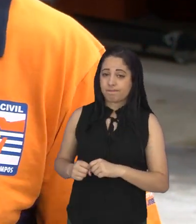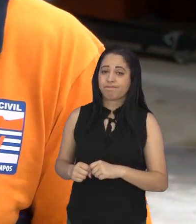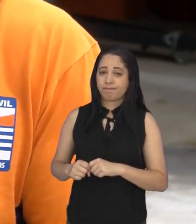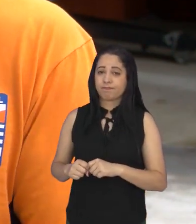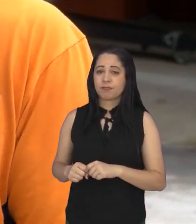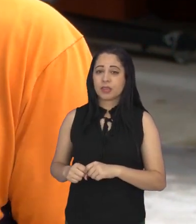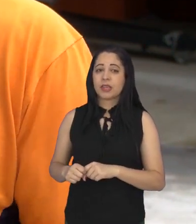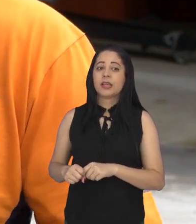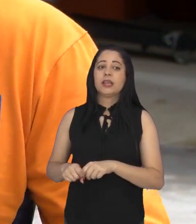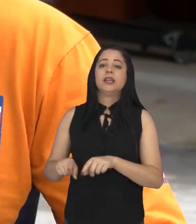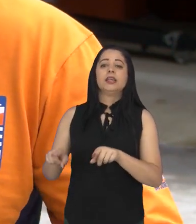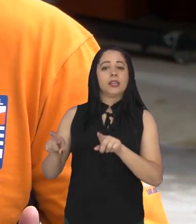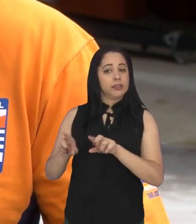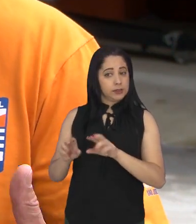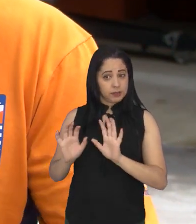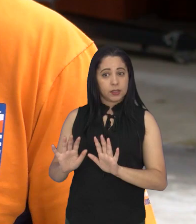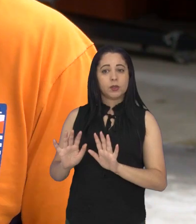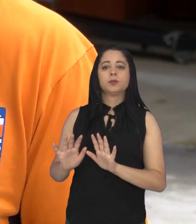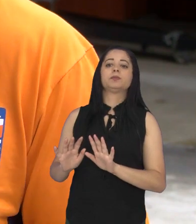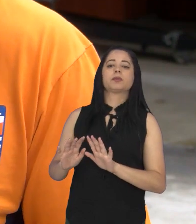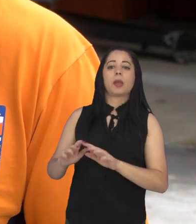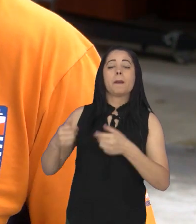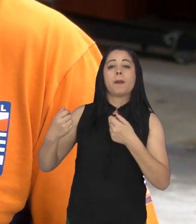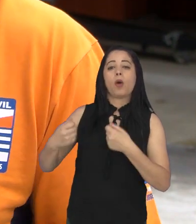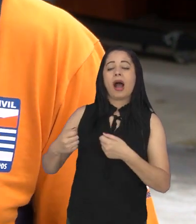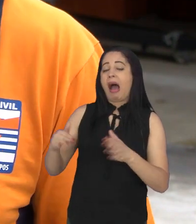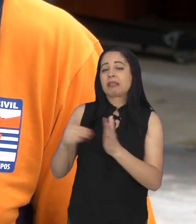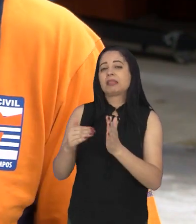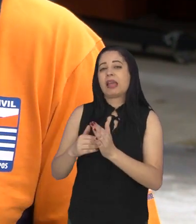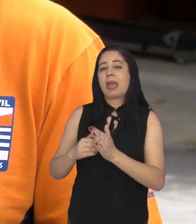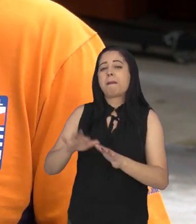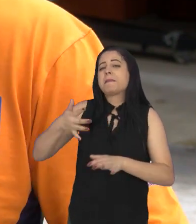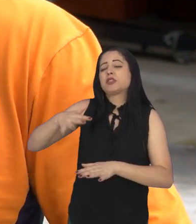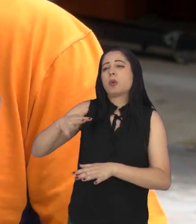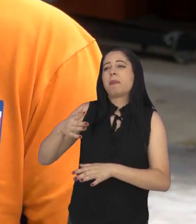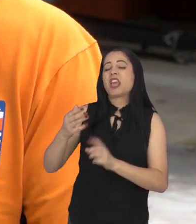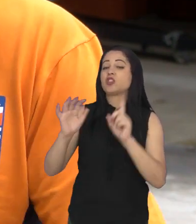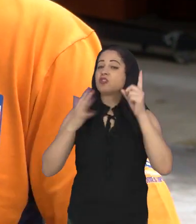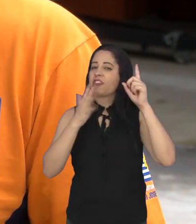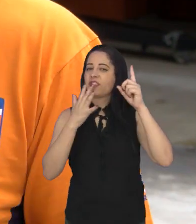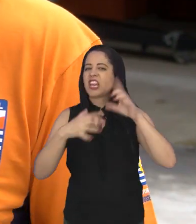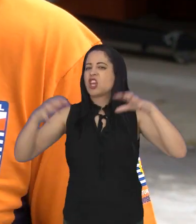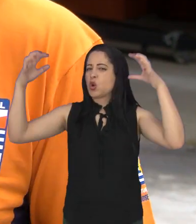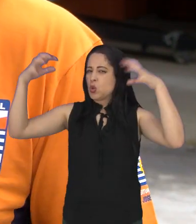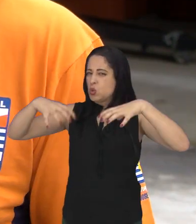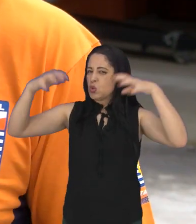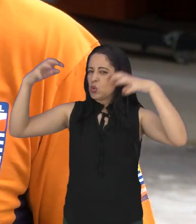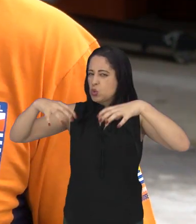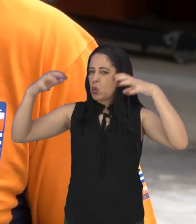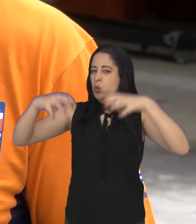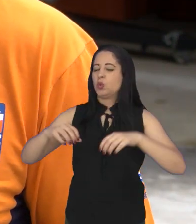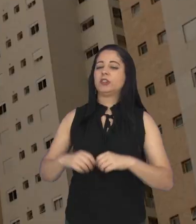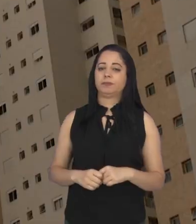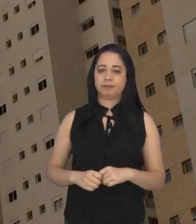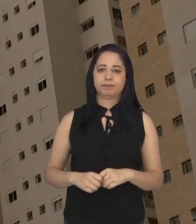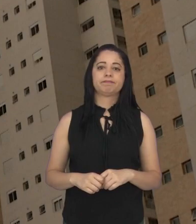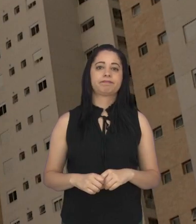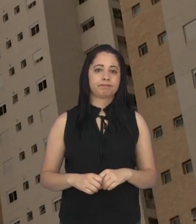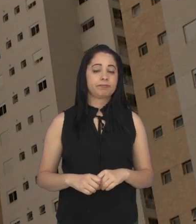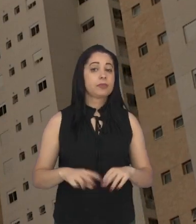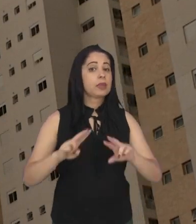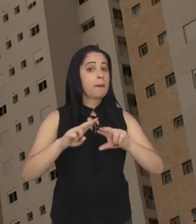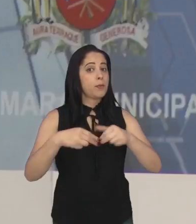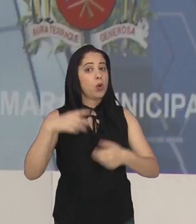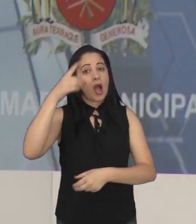com bastante intensidade e continuidade. Ou seja, nós vamos ter pelo menos até fevereiro aí bastante chuva. E para